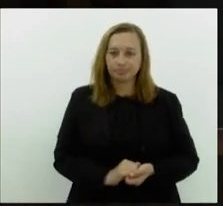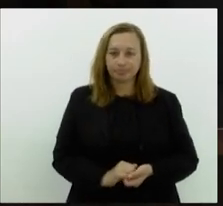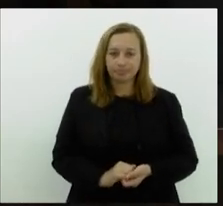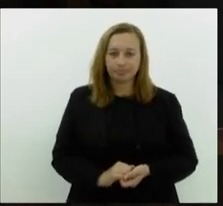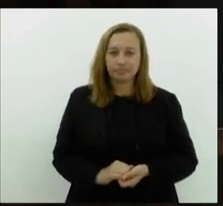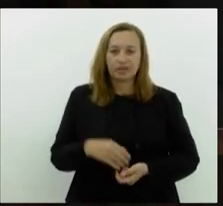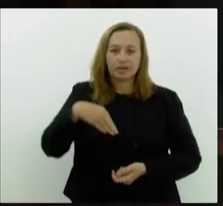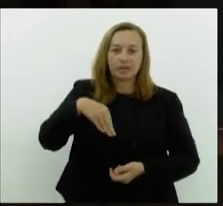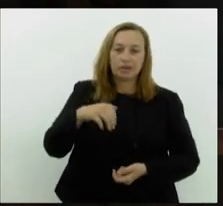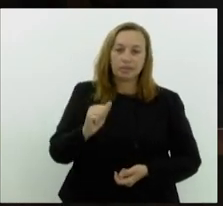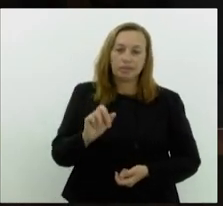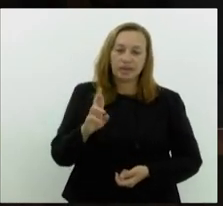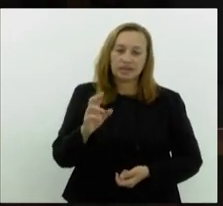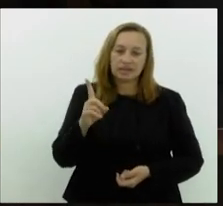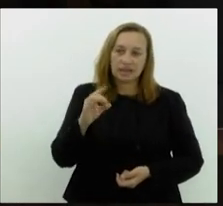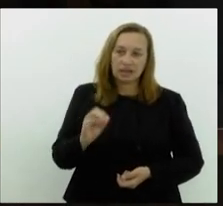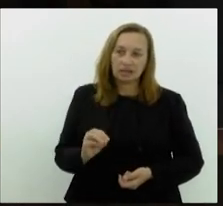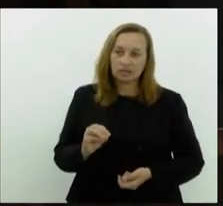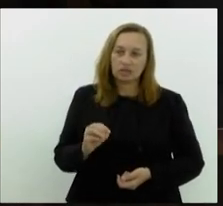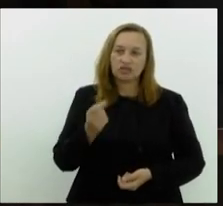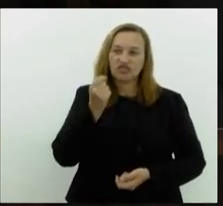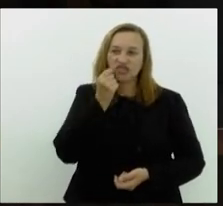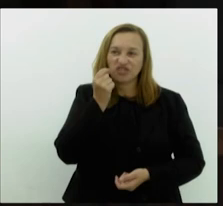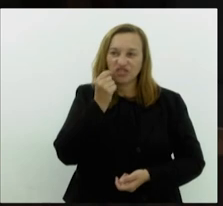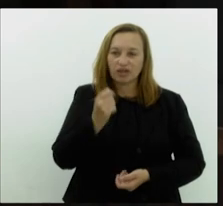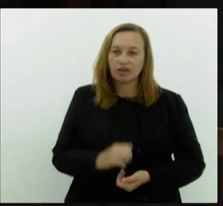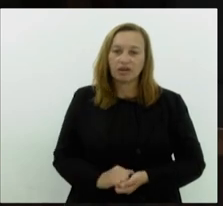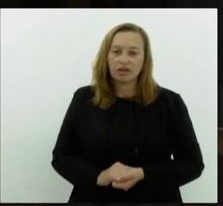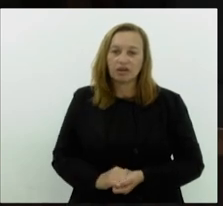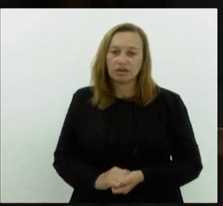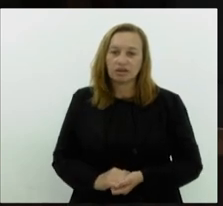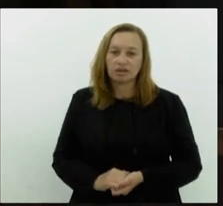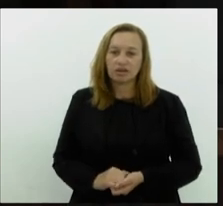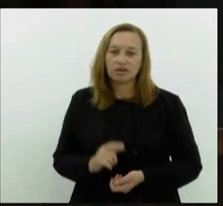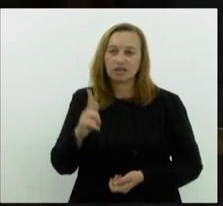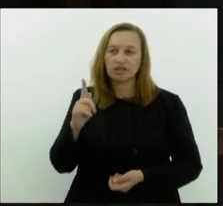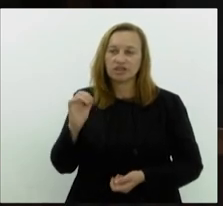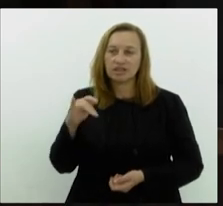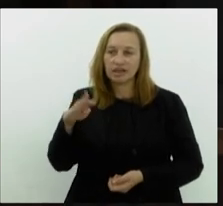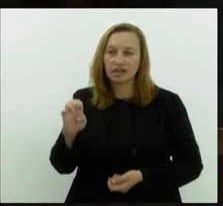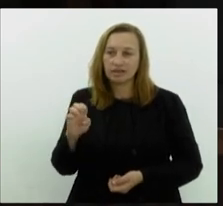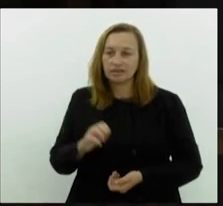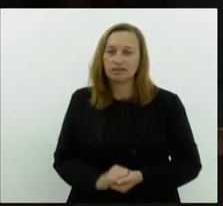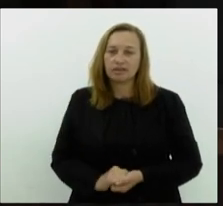Marcelo Dino, Giovanni Ratim, Zizeli Monteiro,